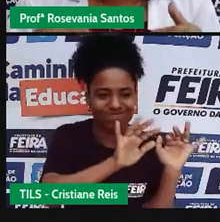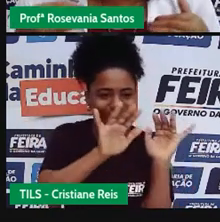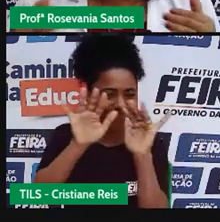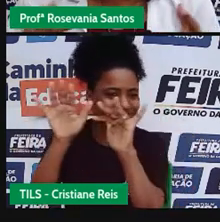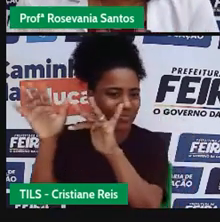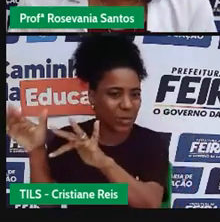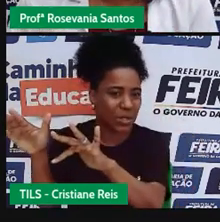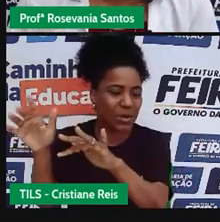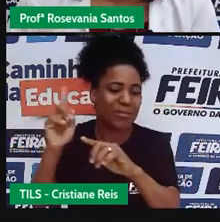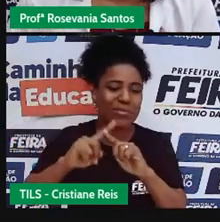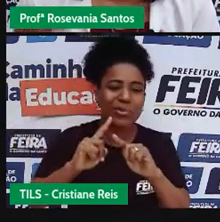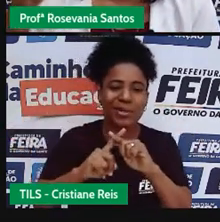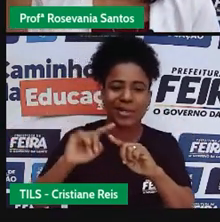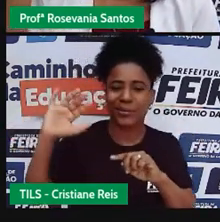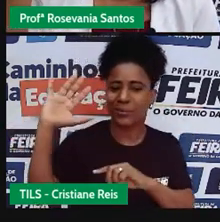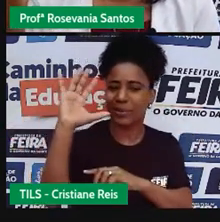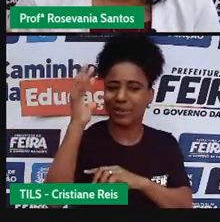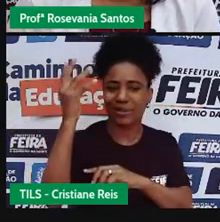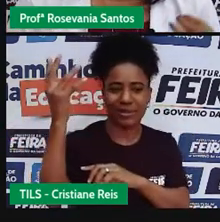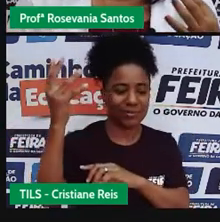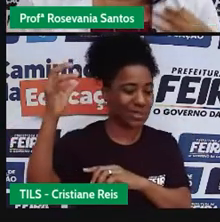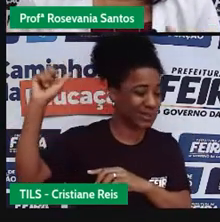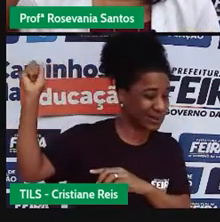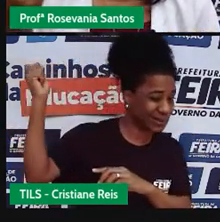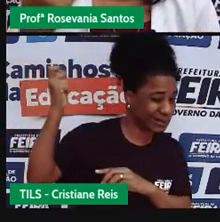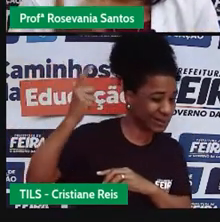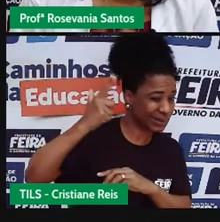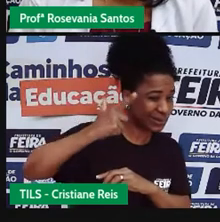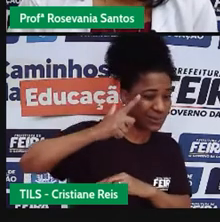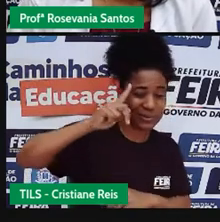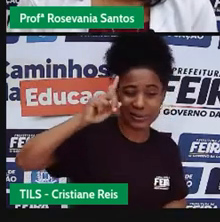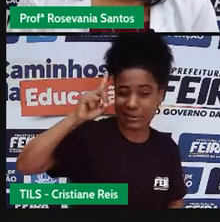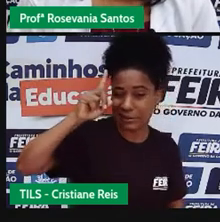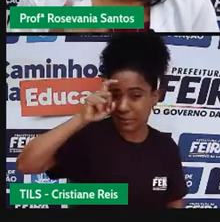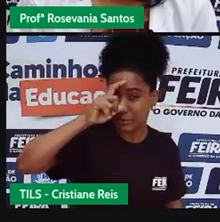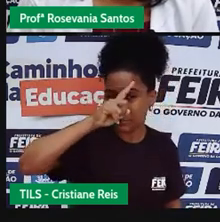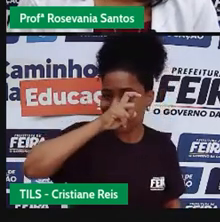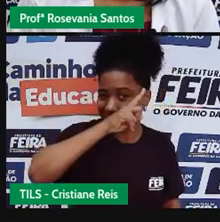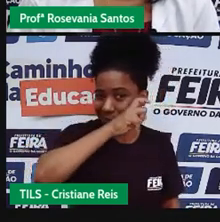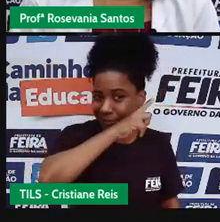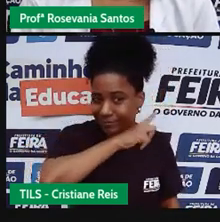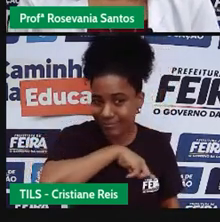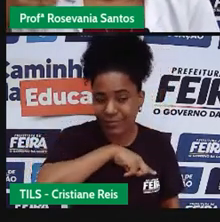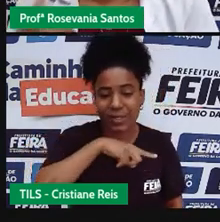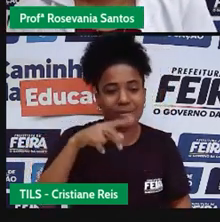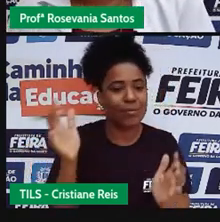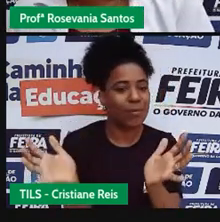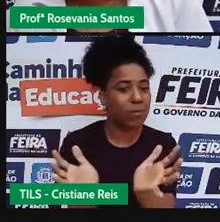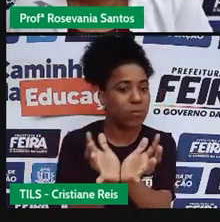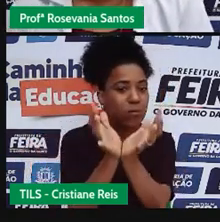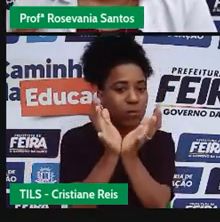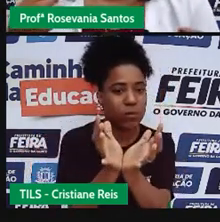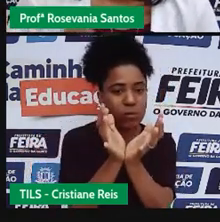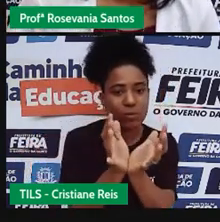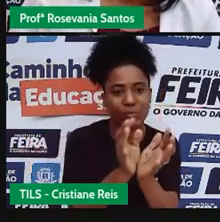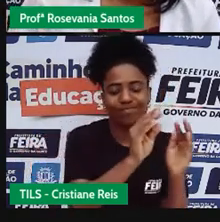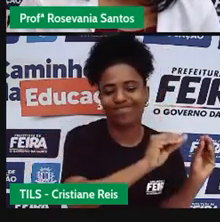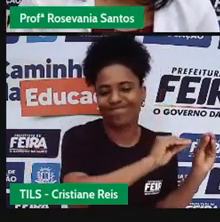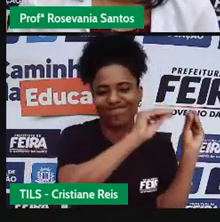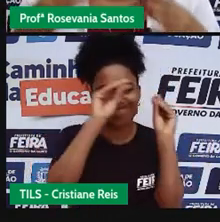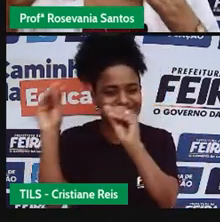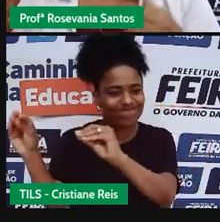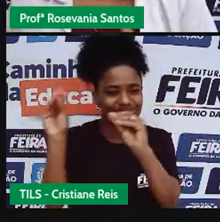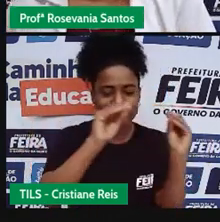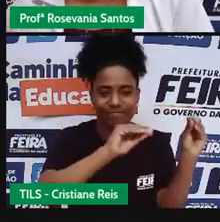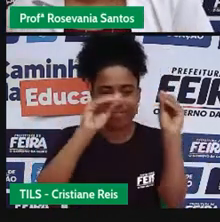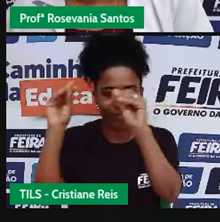alterações climáticas. E aí, percebe que boa parte do povo, durante muito tempo, saia da região nordeste para ir para a região